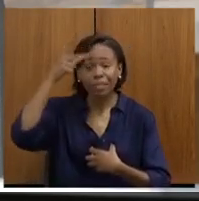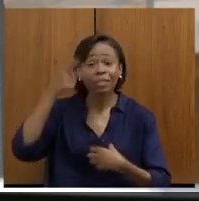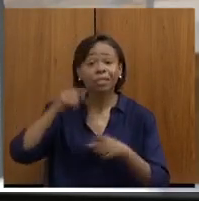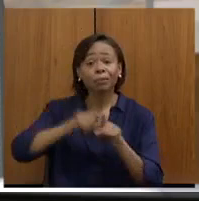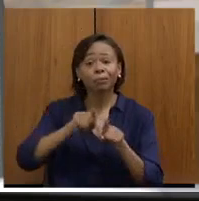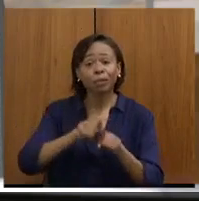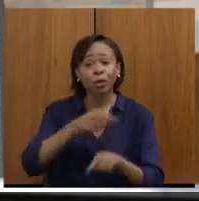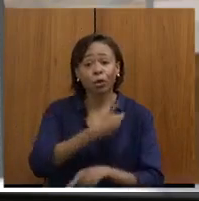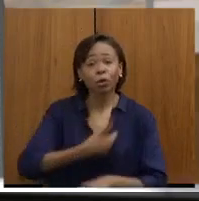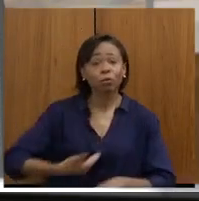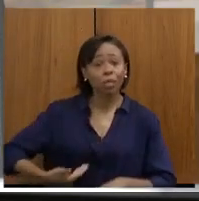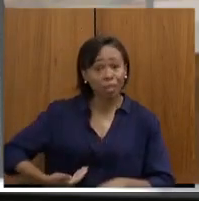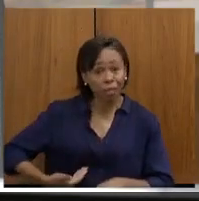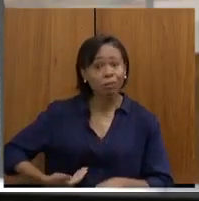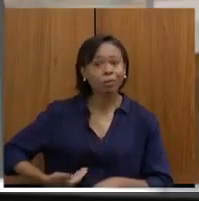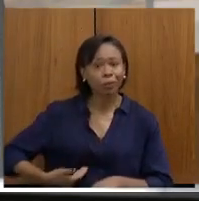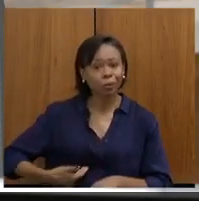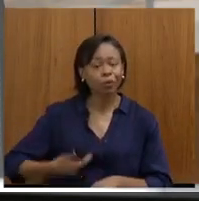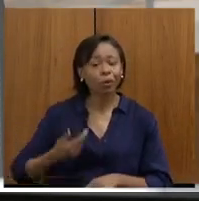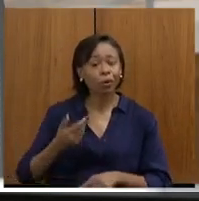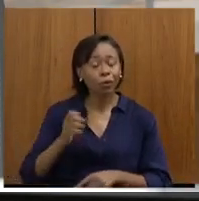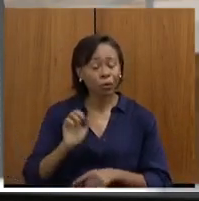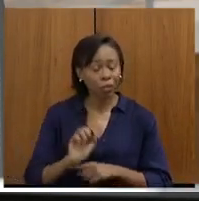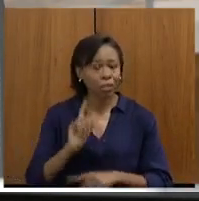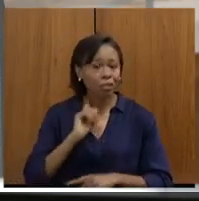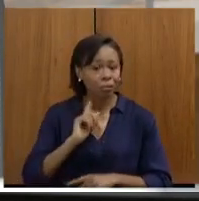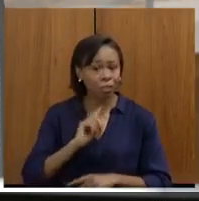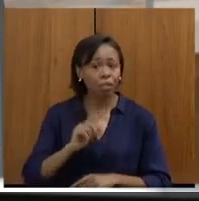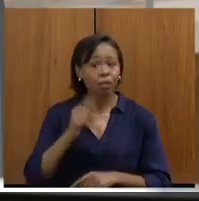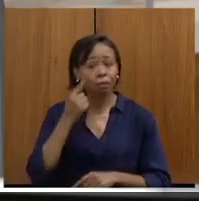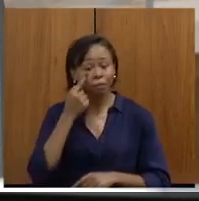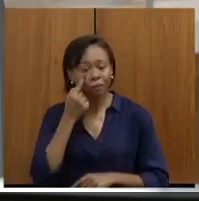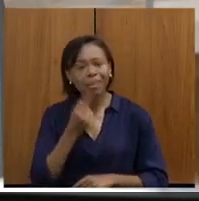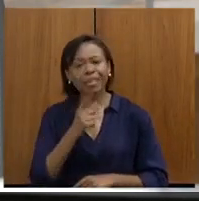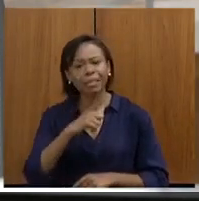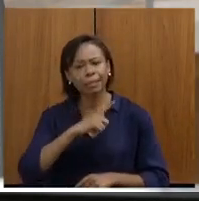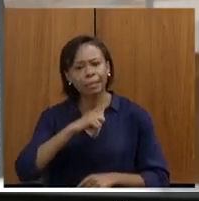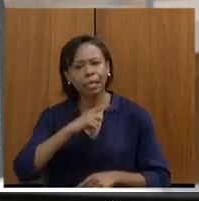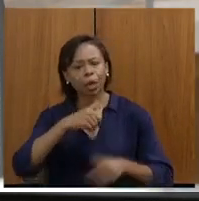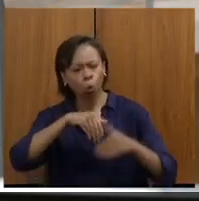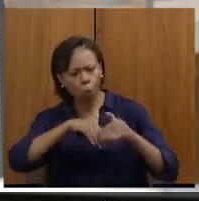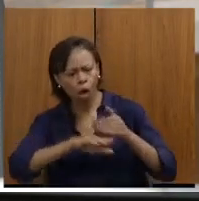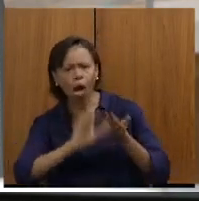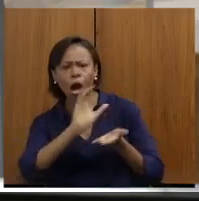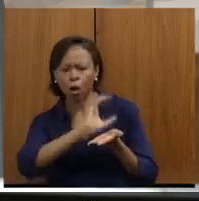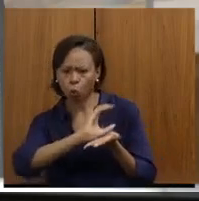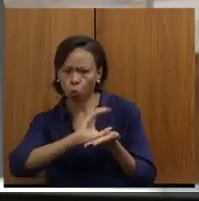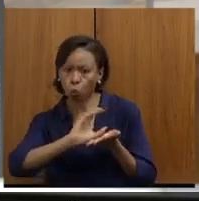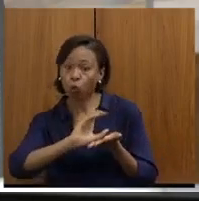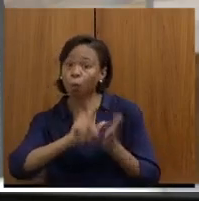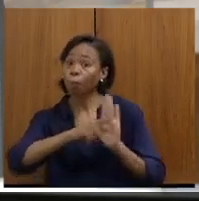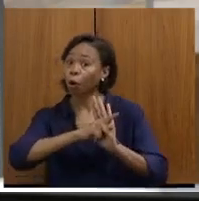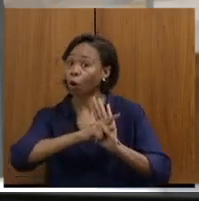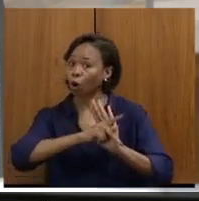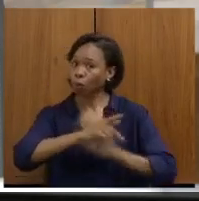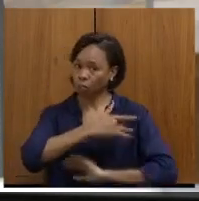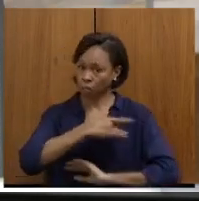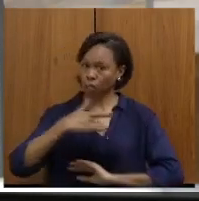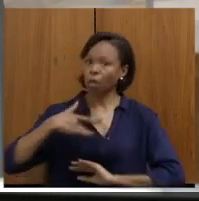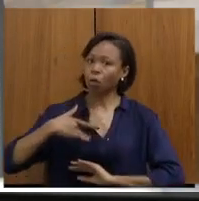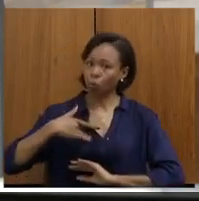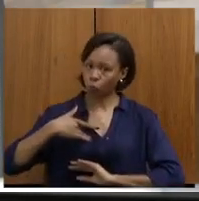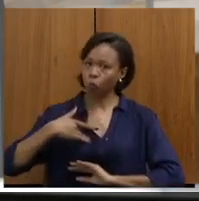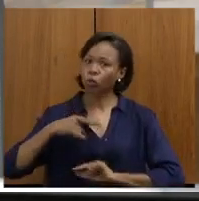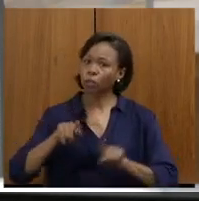de poder ver recursos em caixa, recursos da saúde para poder também